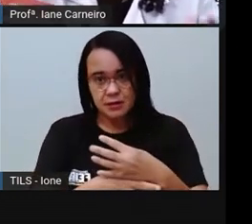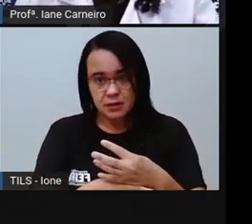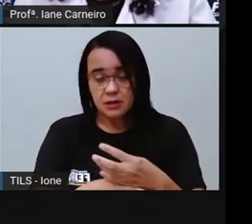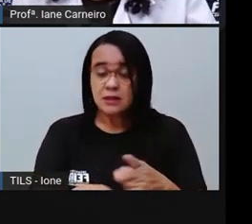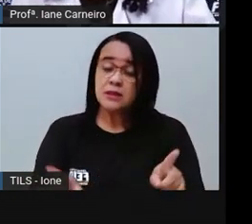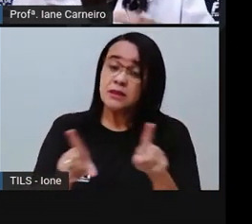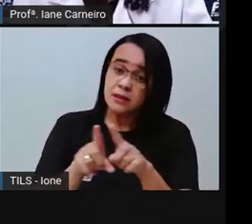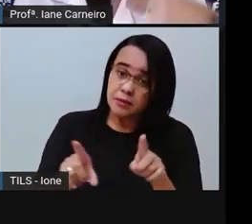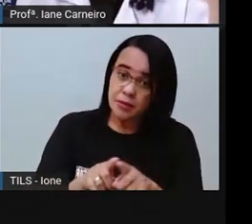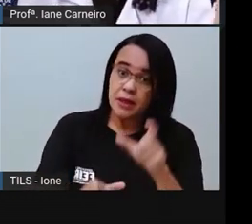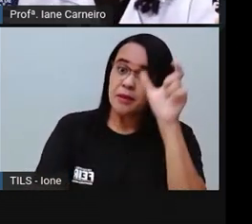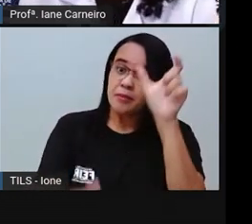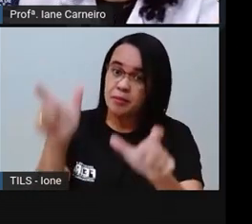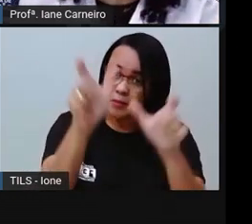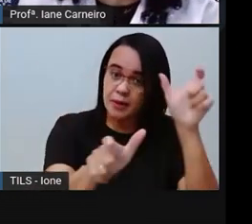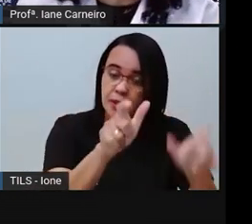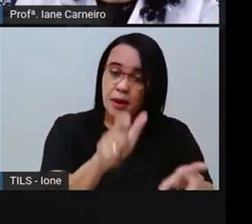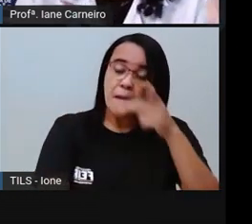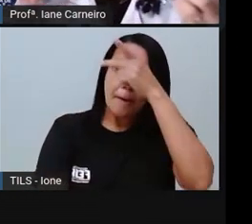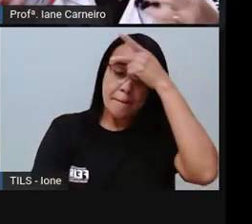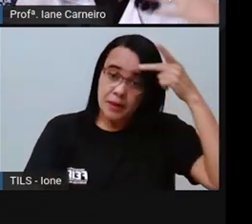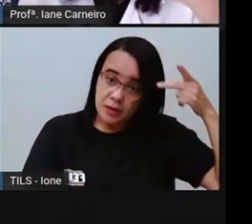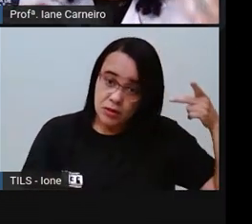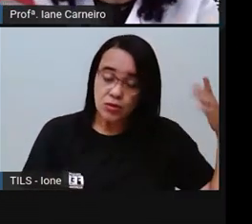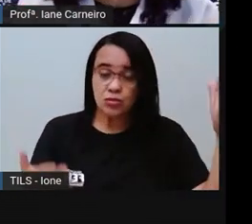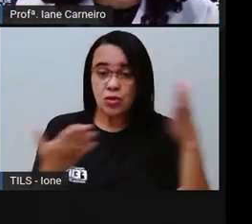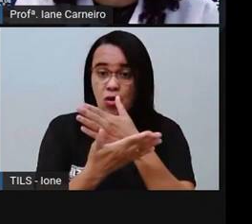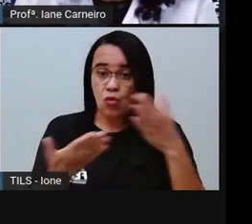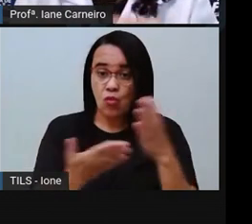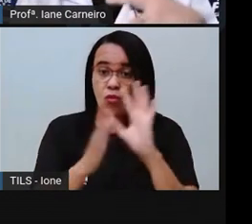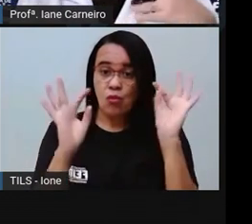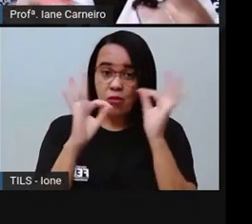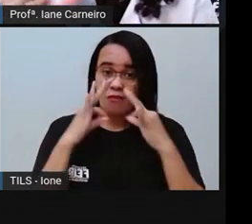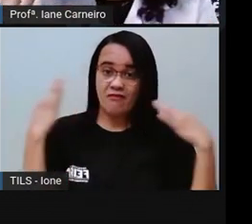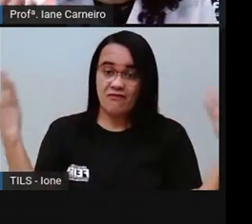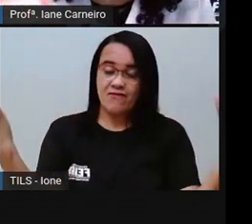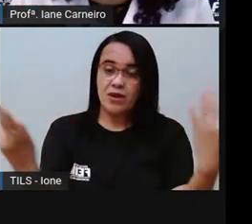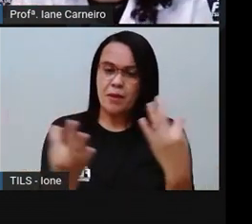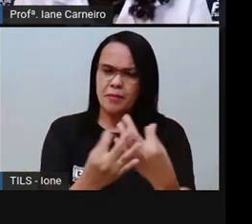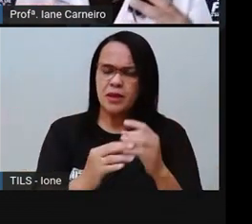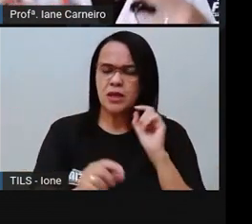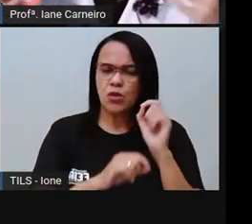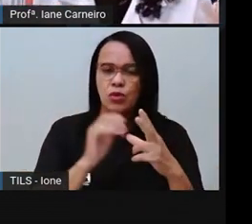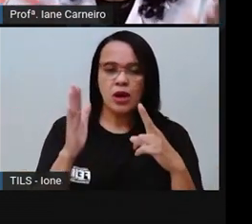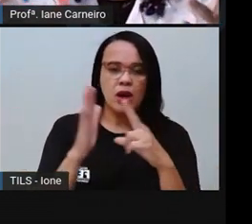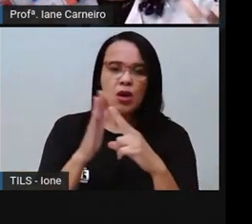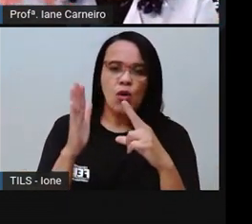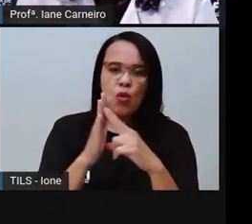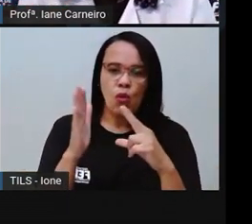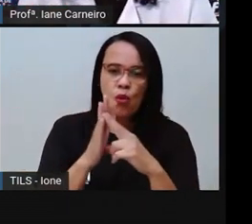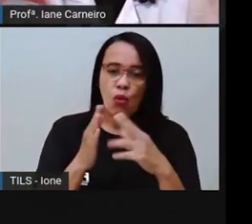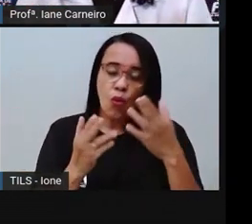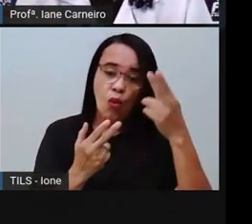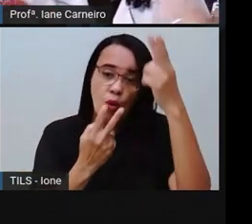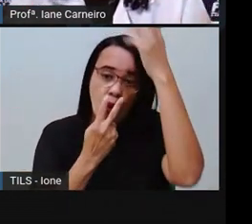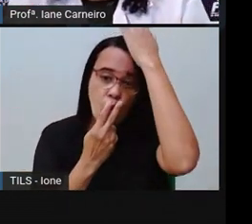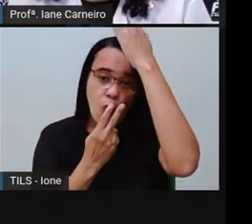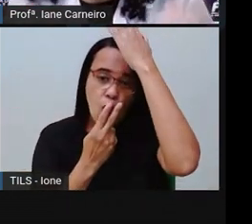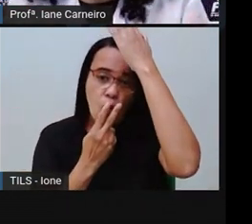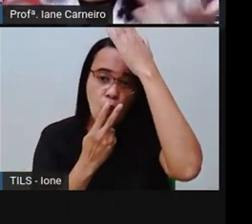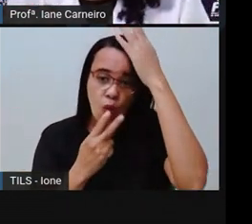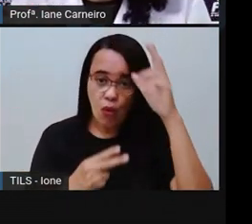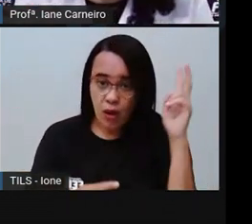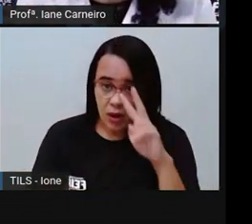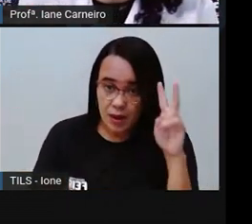por exemplo, famílias que são famílias indígenas, elas vão ter hábitos, vão ter culturas, vão ter rotinas diferentes de uma pessoa,